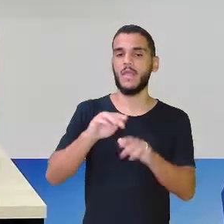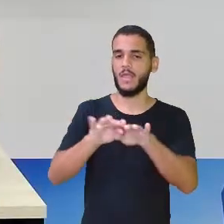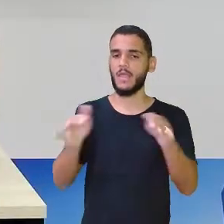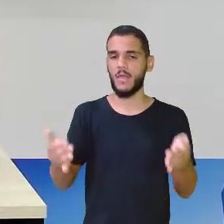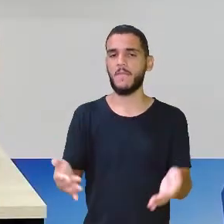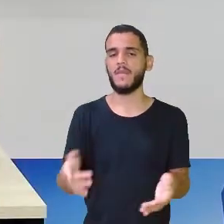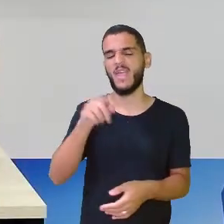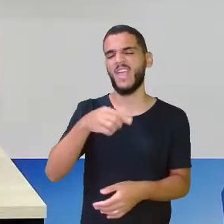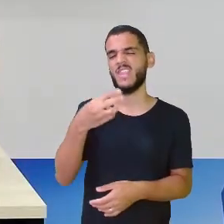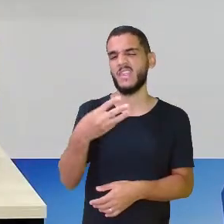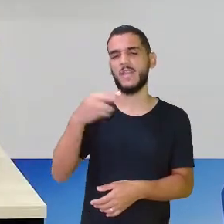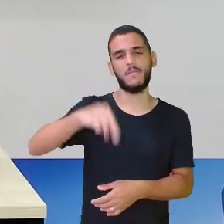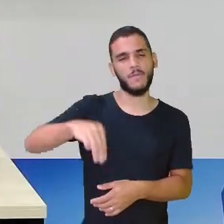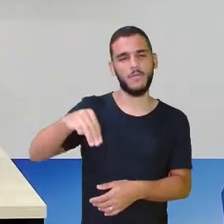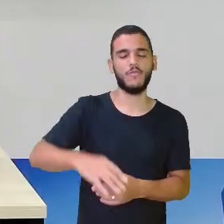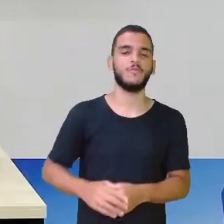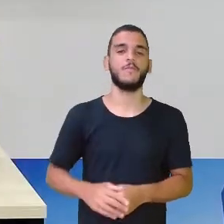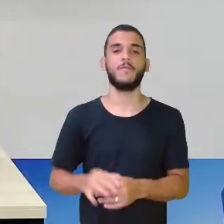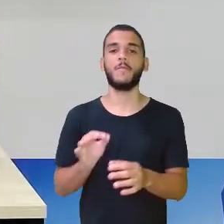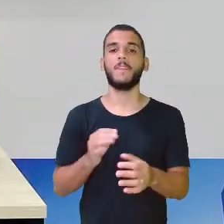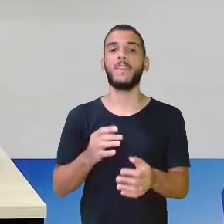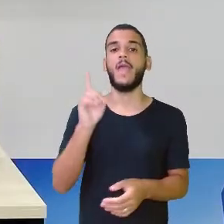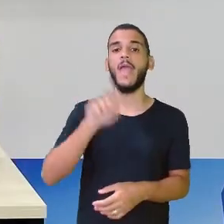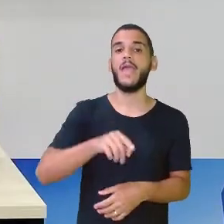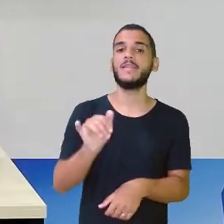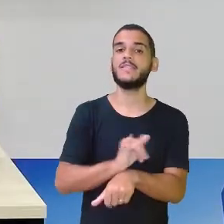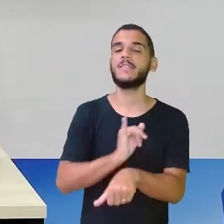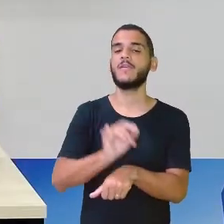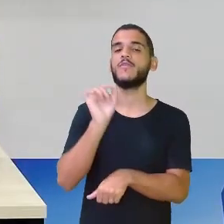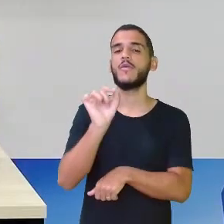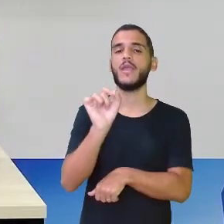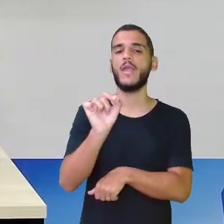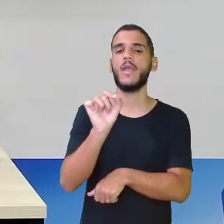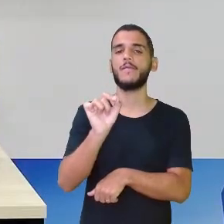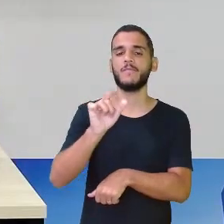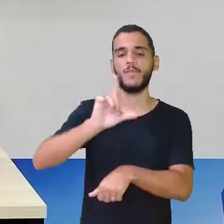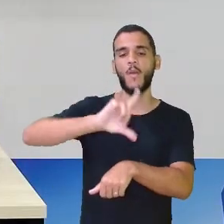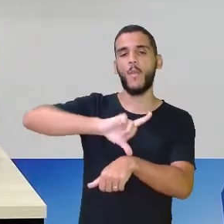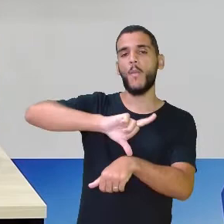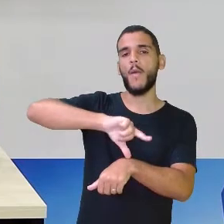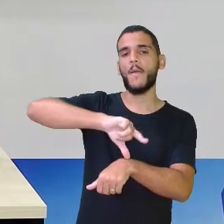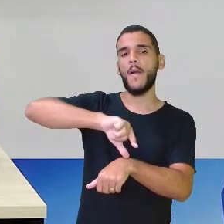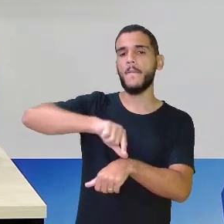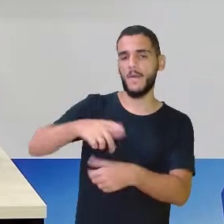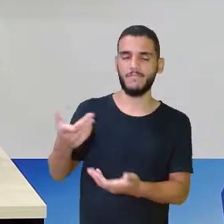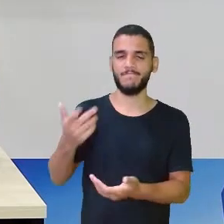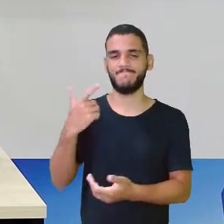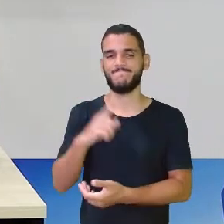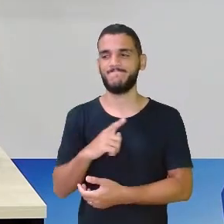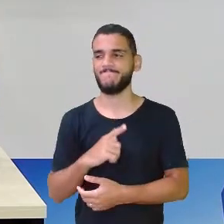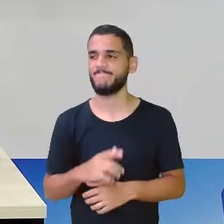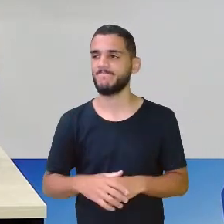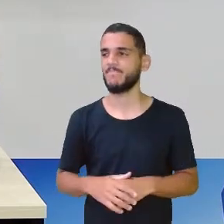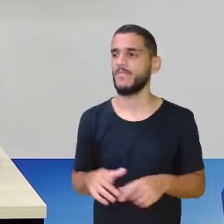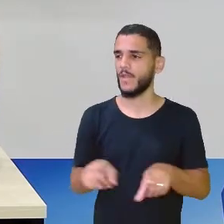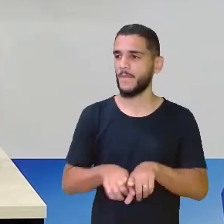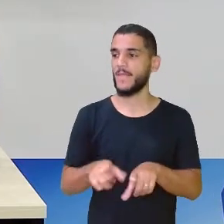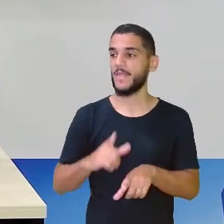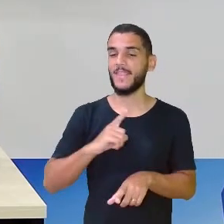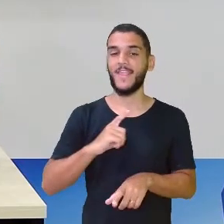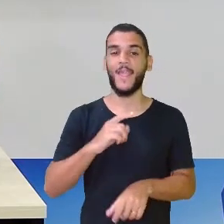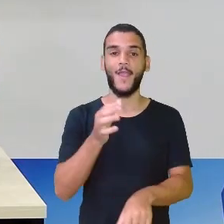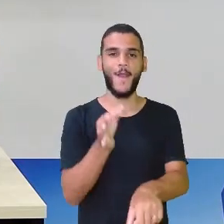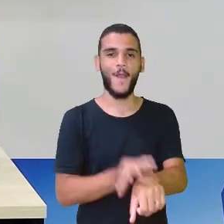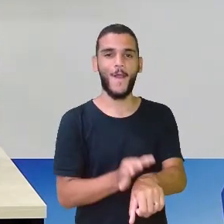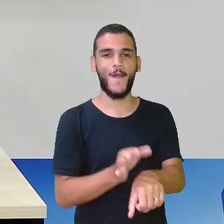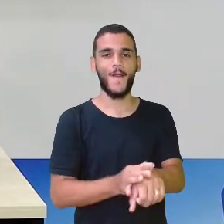E ela serve pra medir o tempo, além dos relógios, né, minha gente? Aqui eu trouxe, ó, um relógio. Inclusive, esse